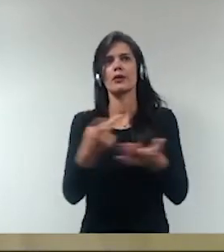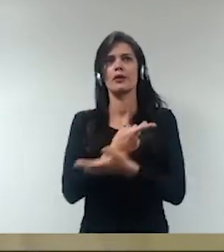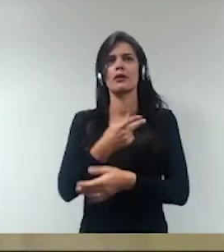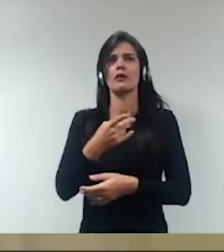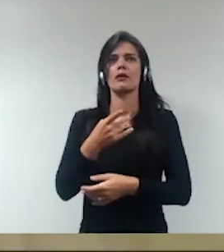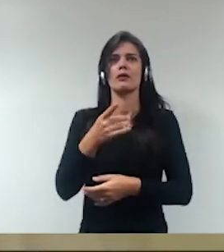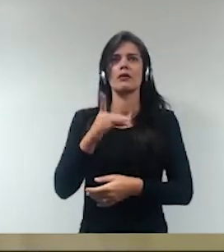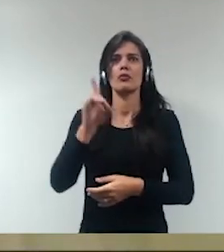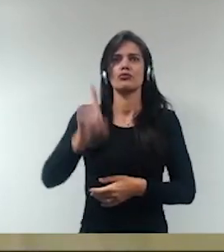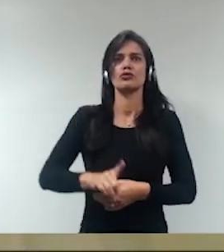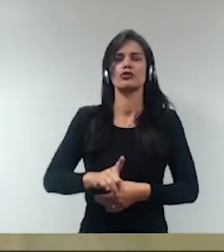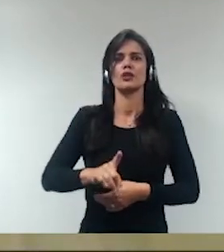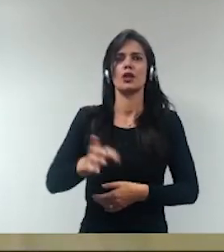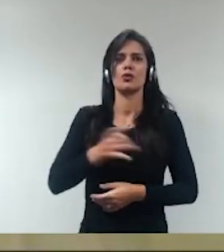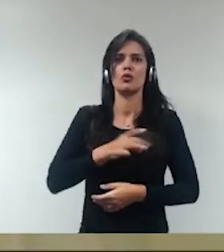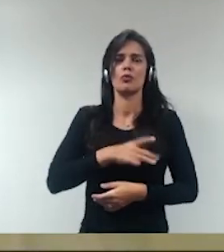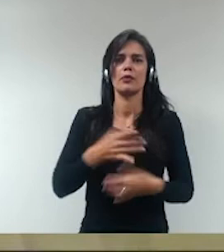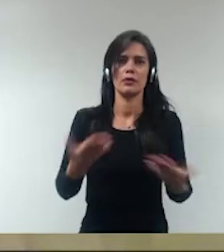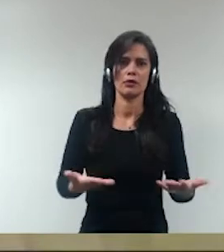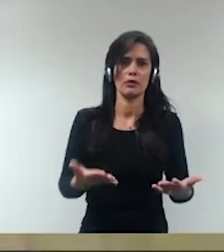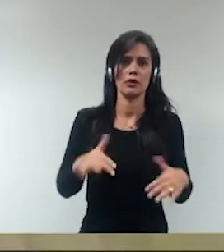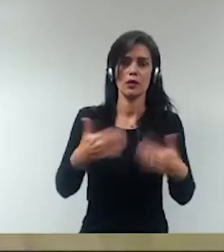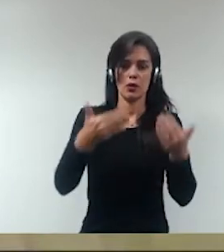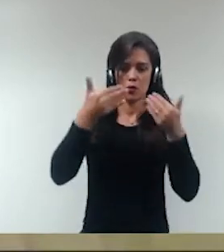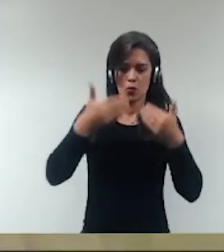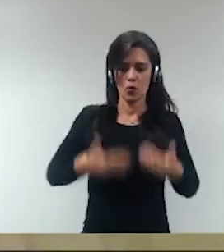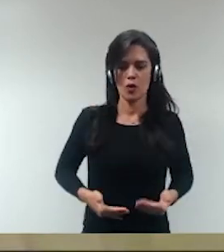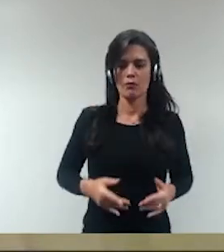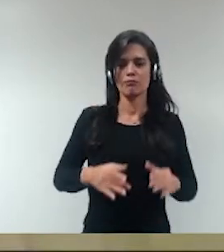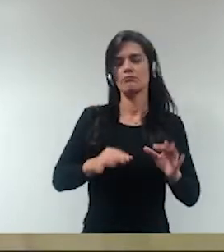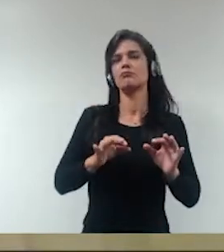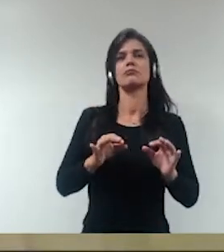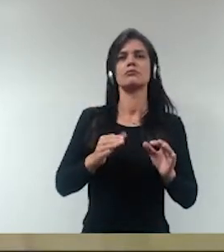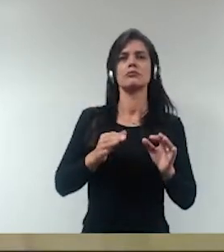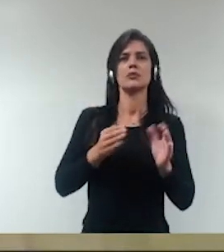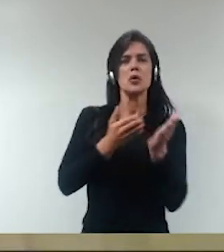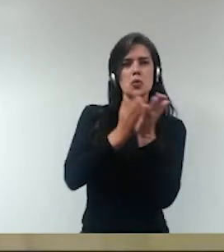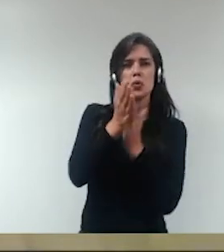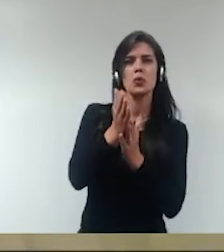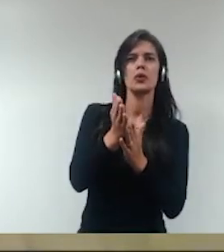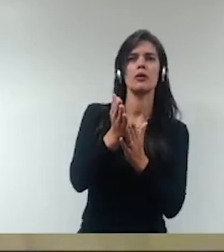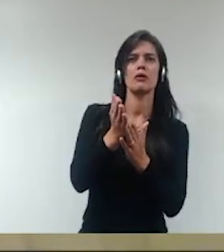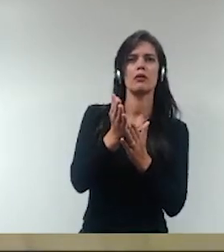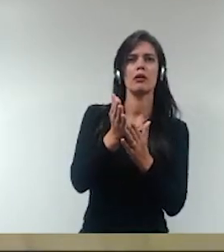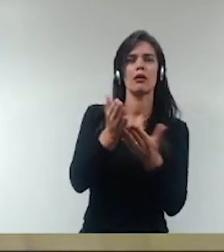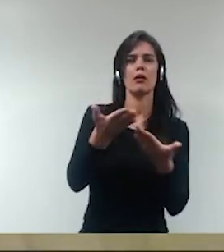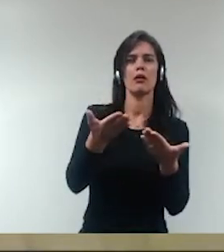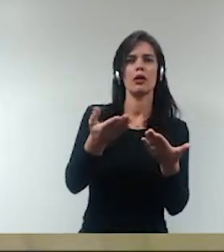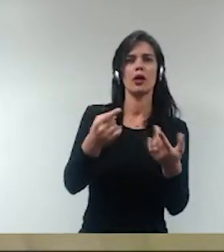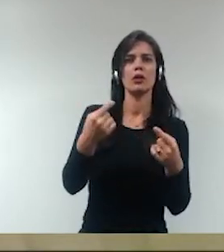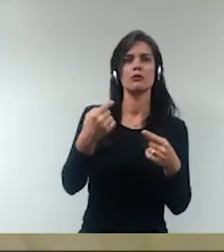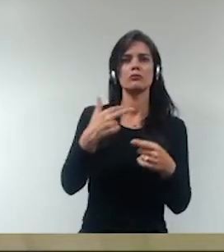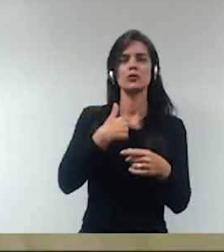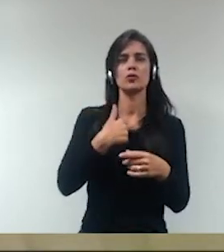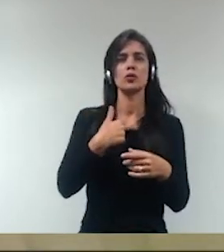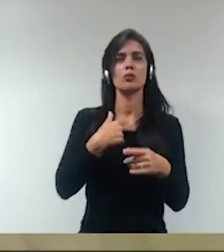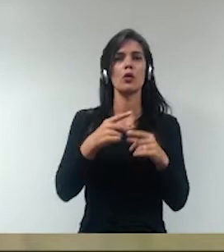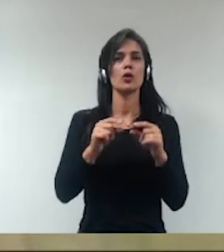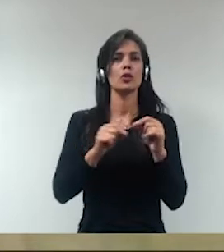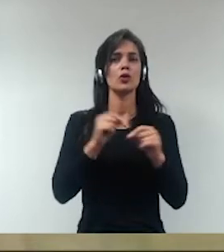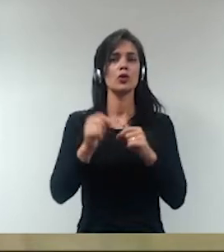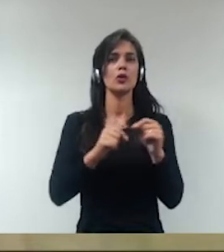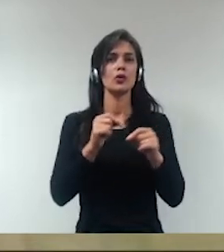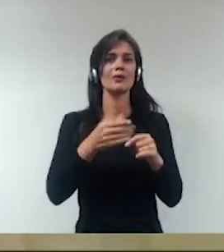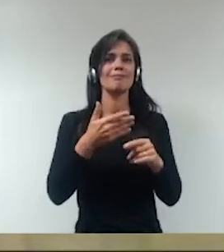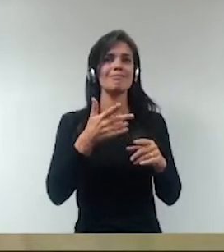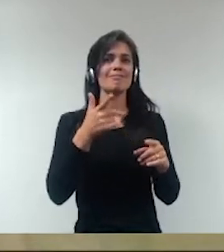então, o princípio da moralidade pública, ele não pode ser estendido a tal ponto, né, em que ele cesseia a própria, um outro